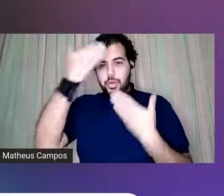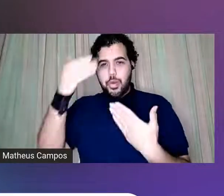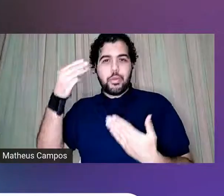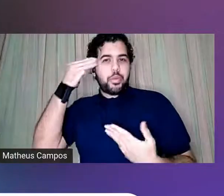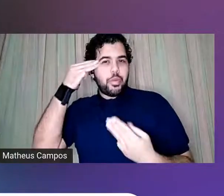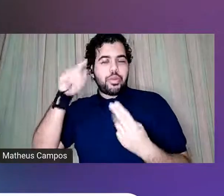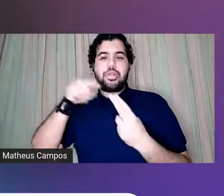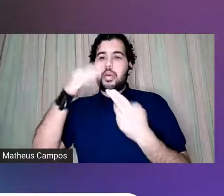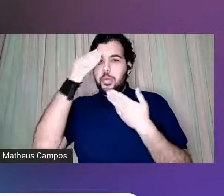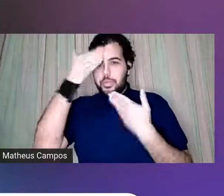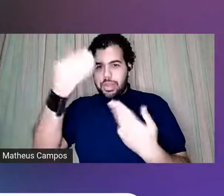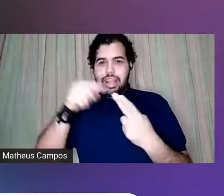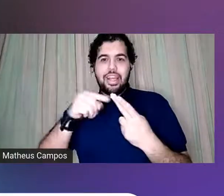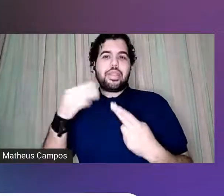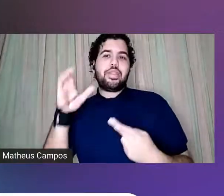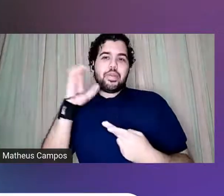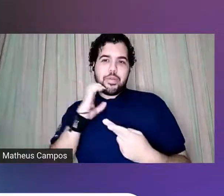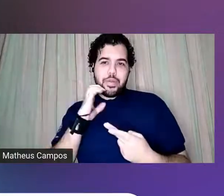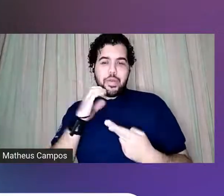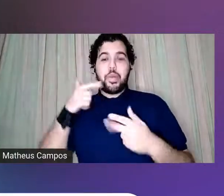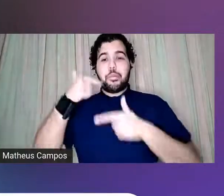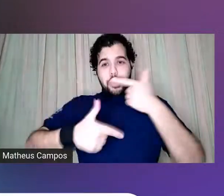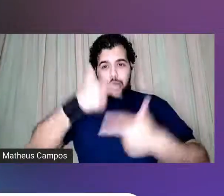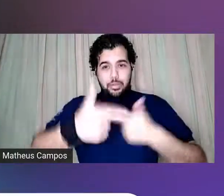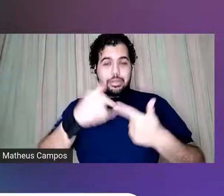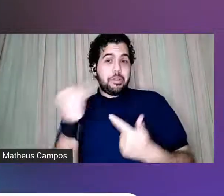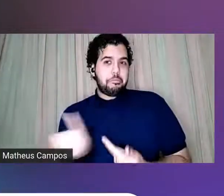obrigada, Tereza, já pelo trabalho de vocês, que é fundamental.